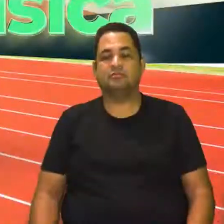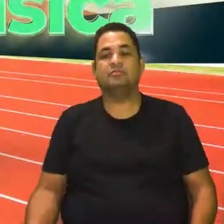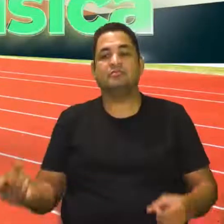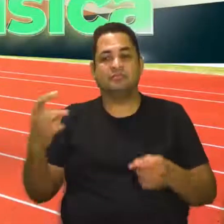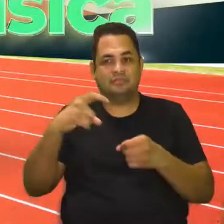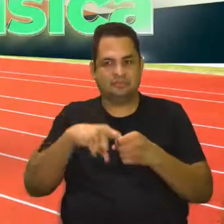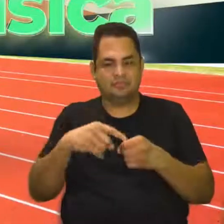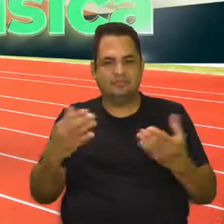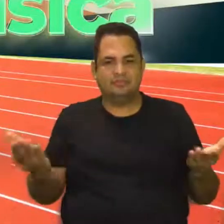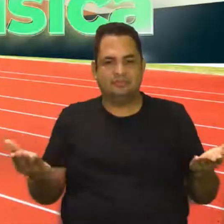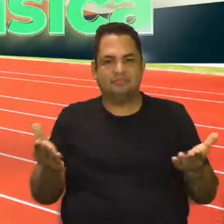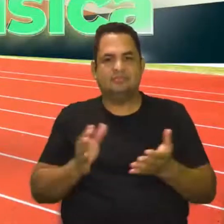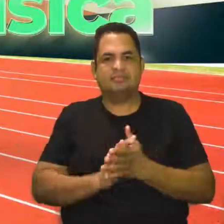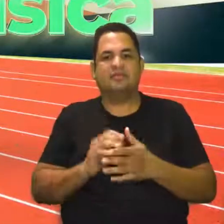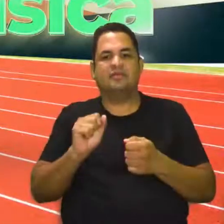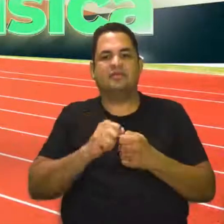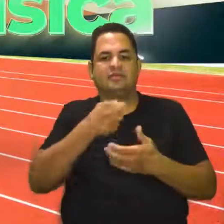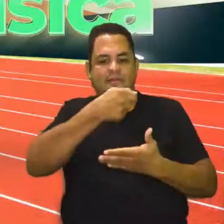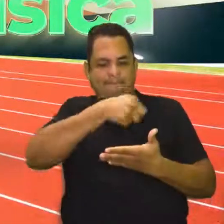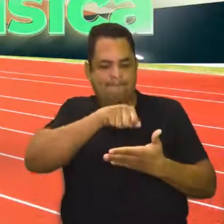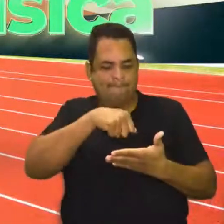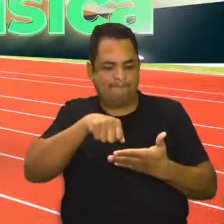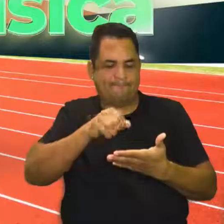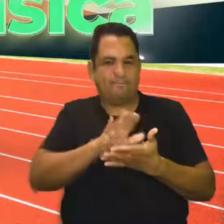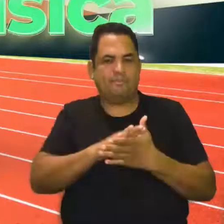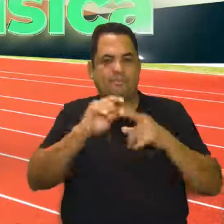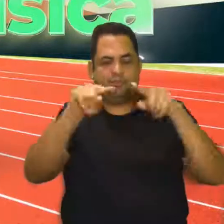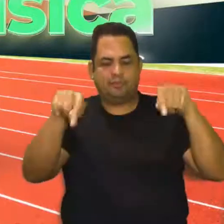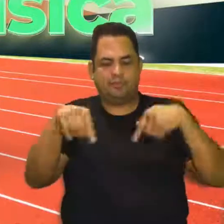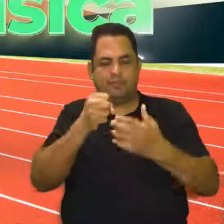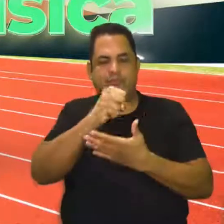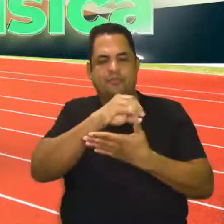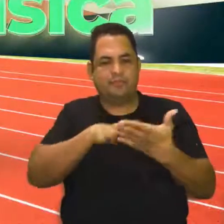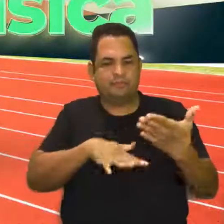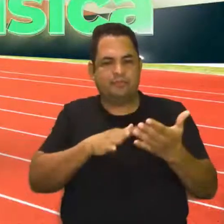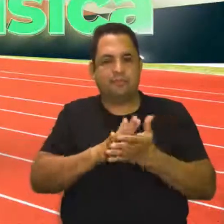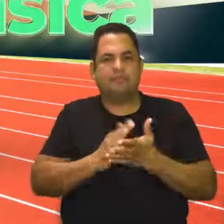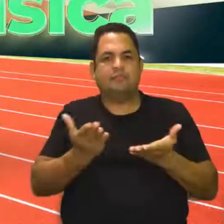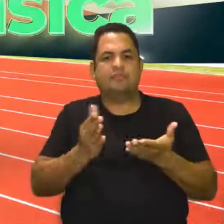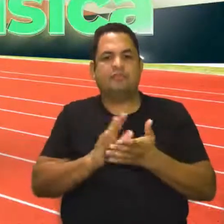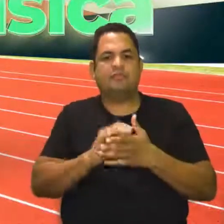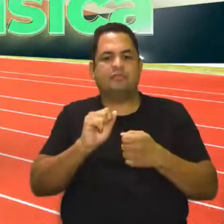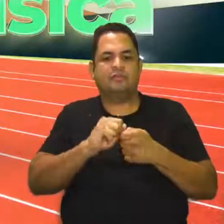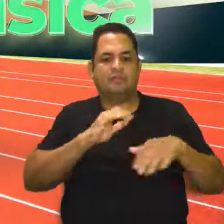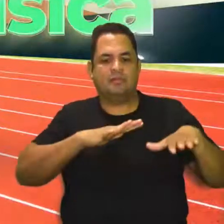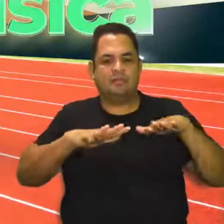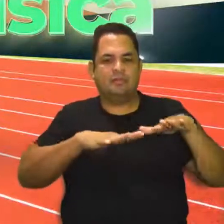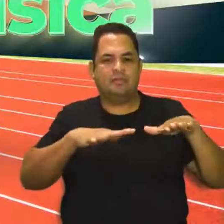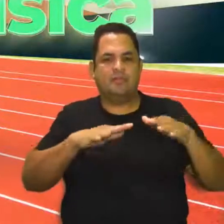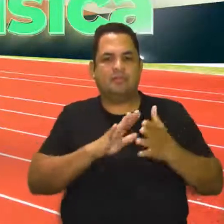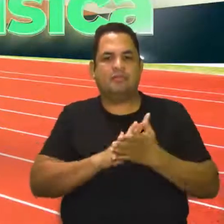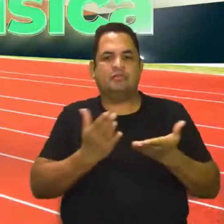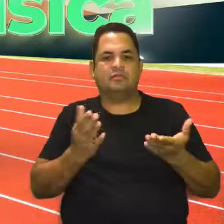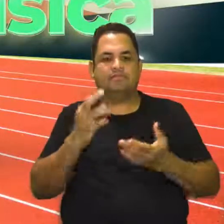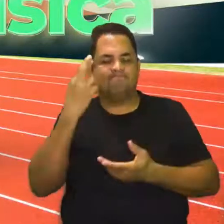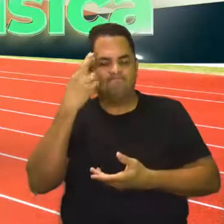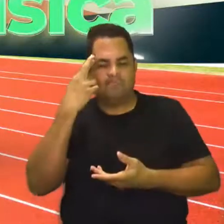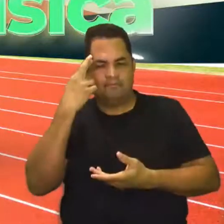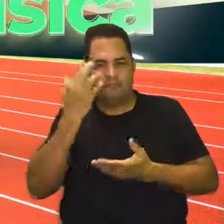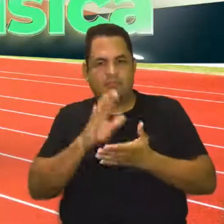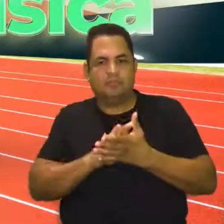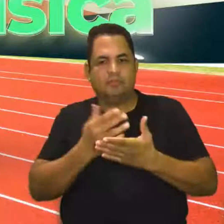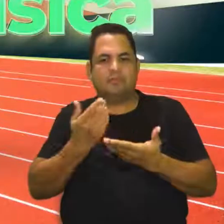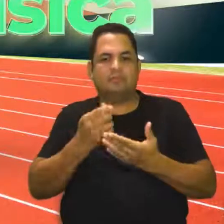E voltamos. Vamos fazer a correção agora da atividade sala. Fizemos um mexe-se aí, um momento de reflexão,